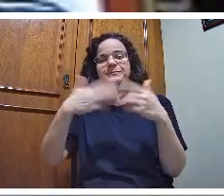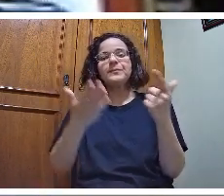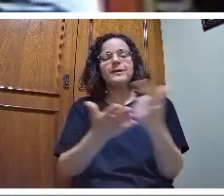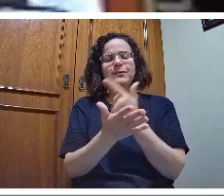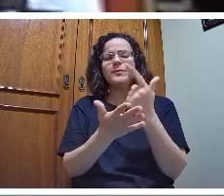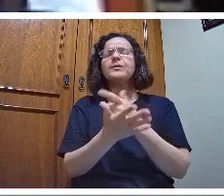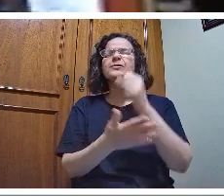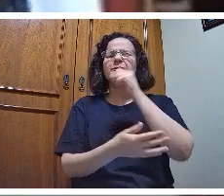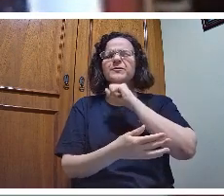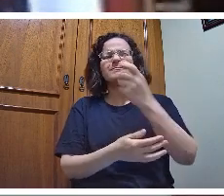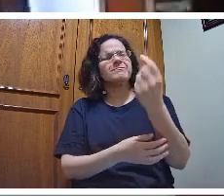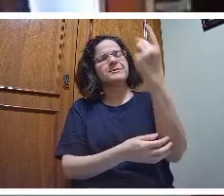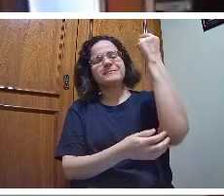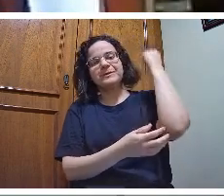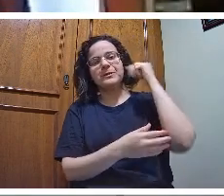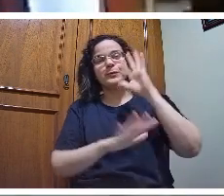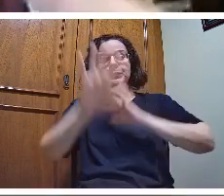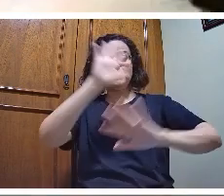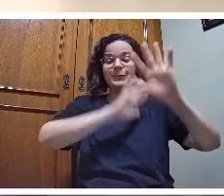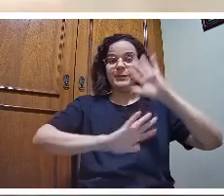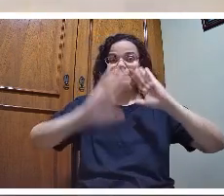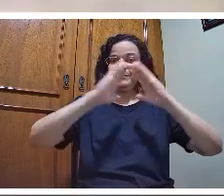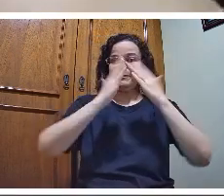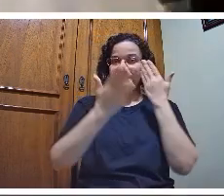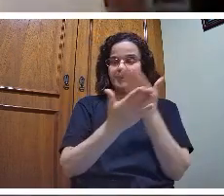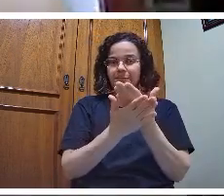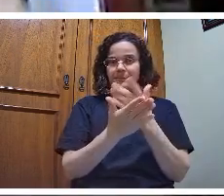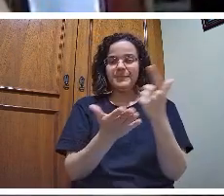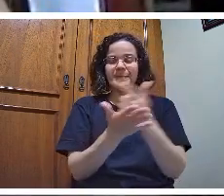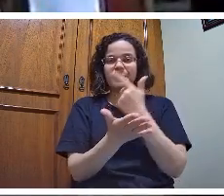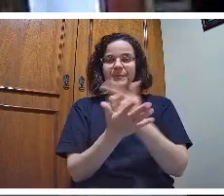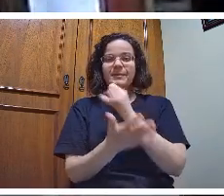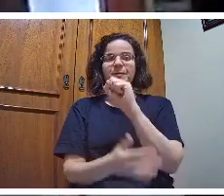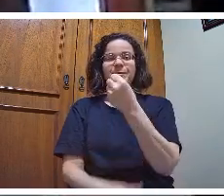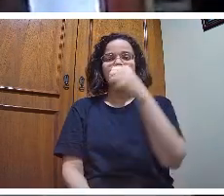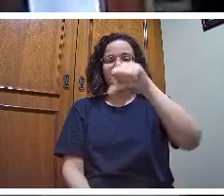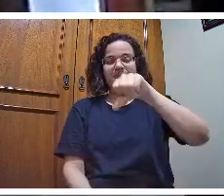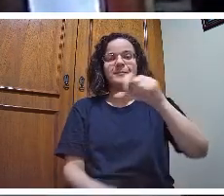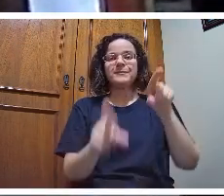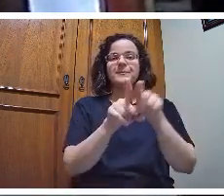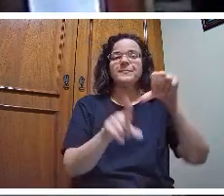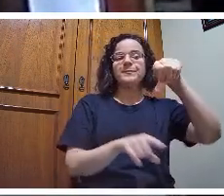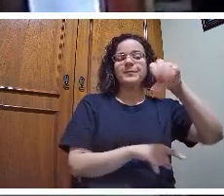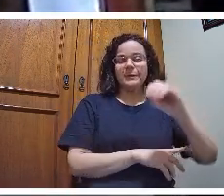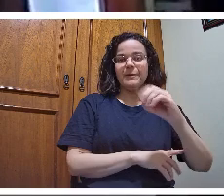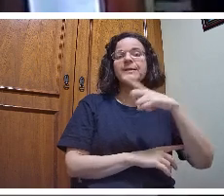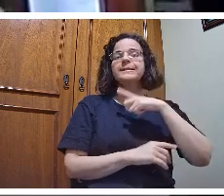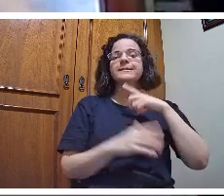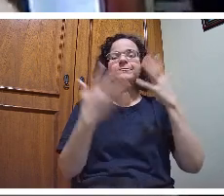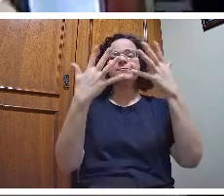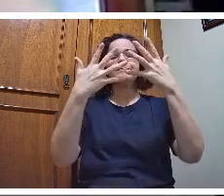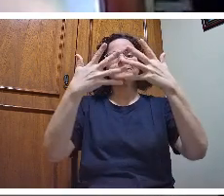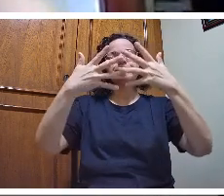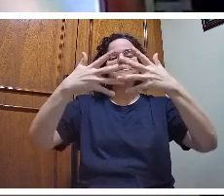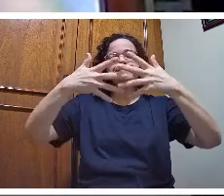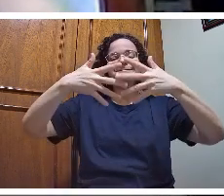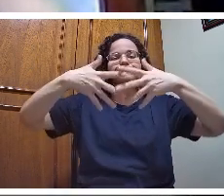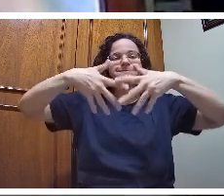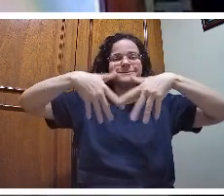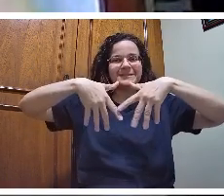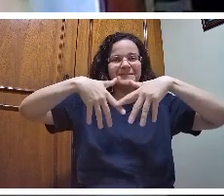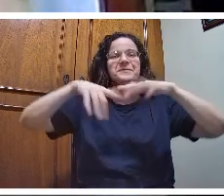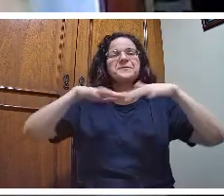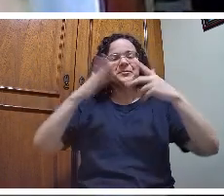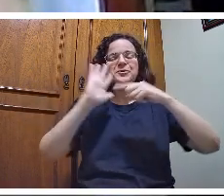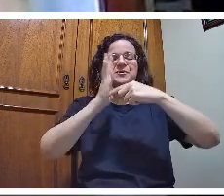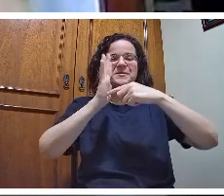na página 89 e 90, tem uma série de engrenagens do tempo das máquinas e engrenagens, uma série